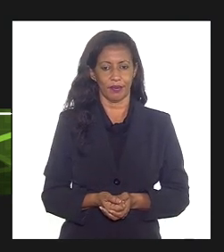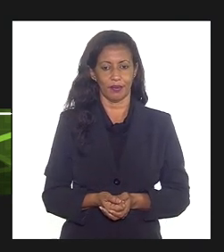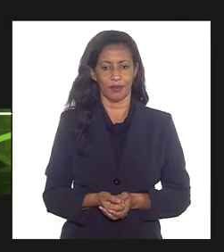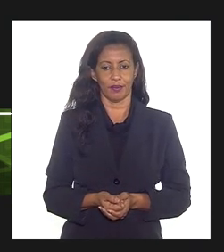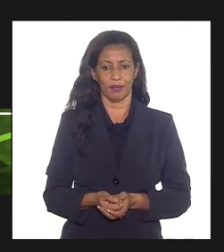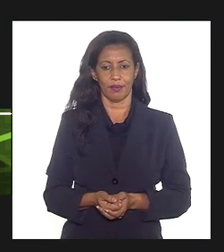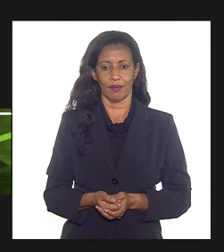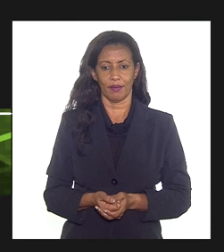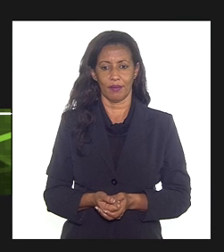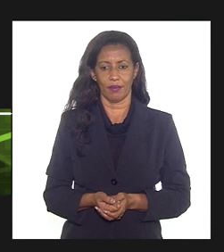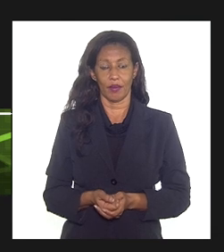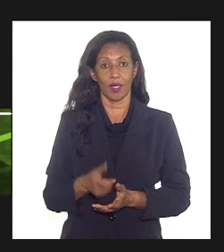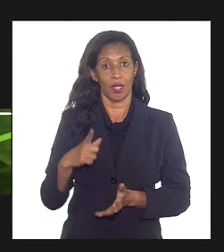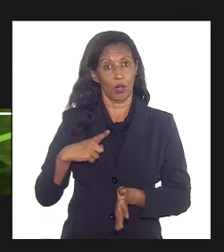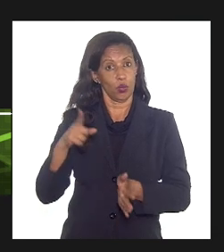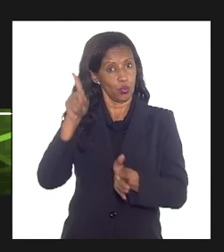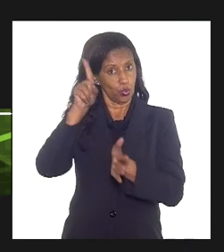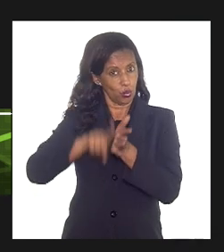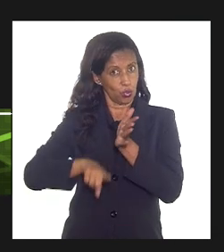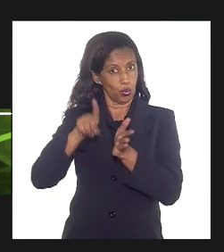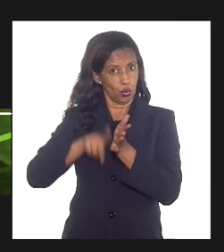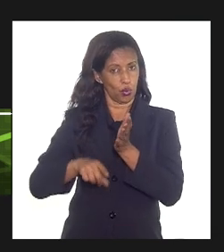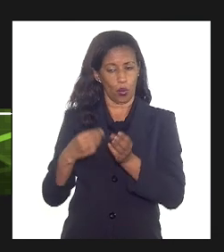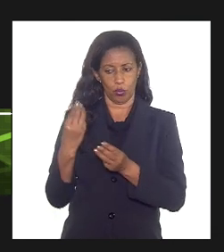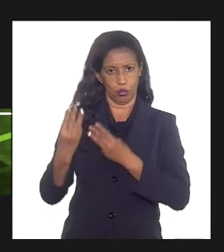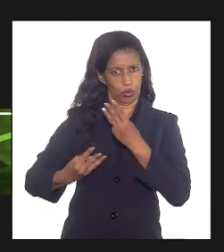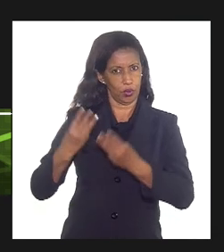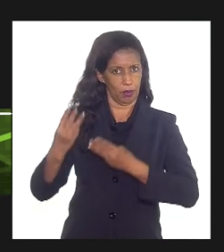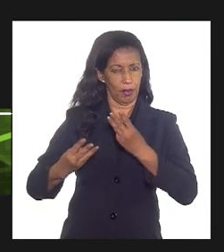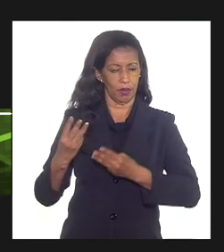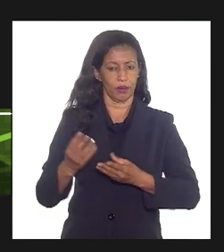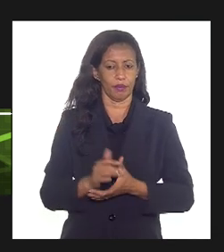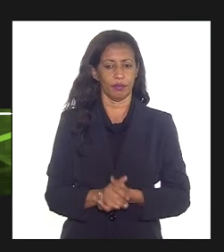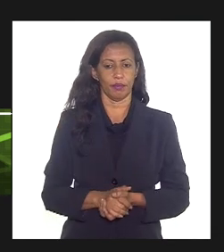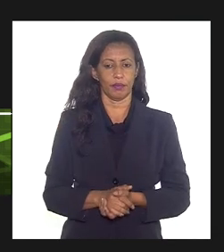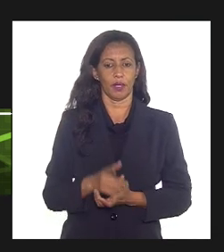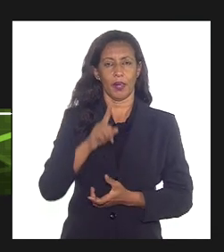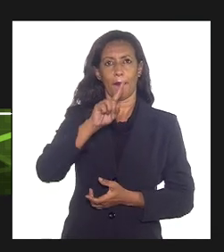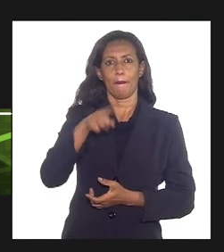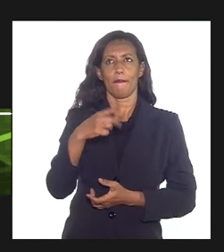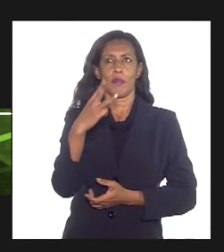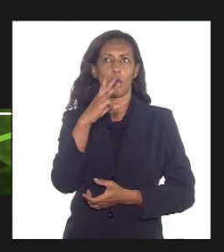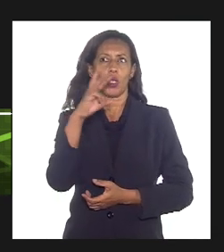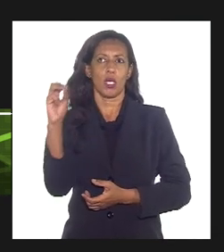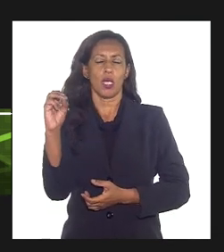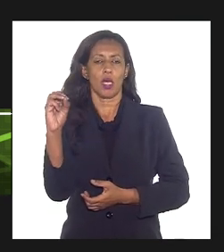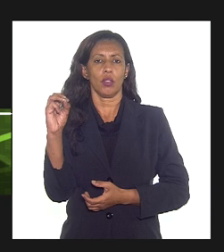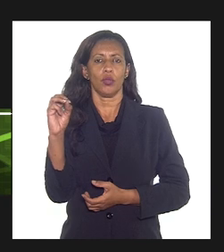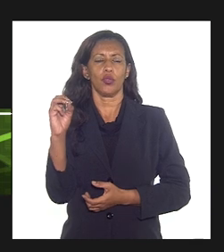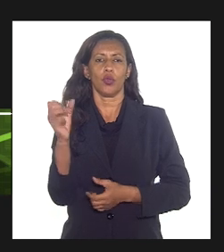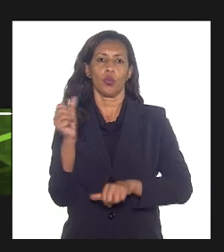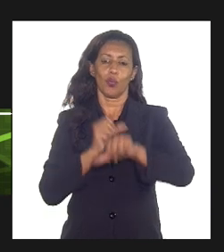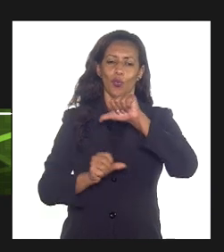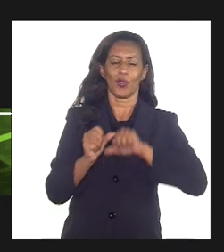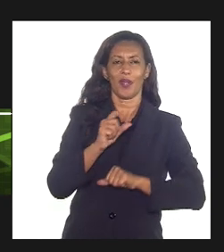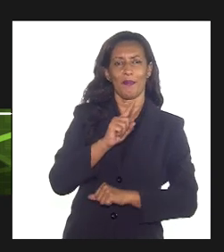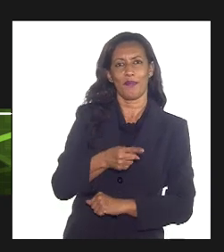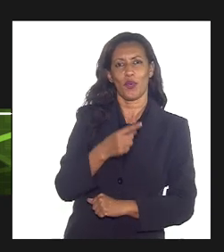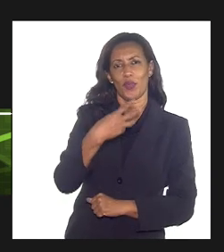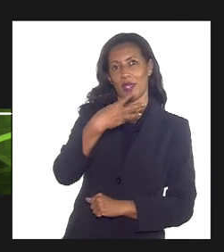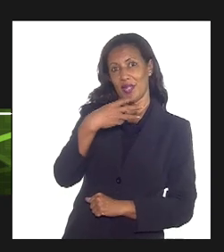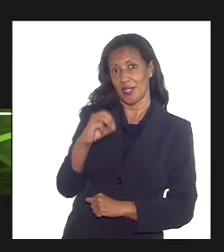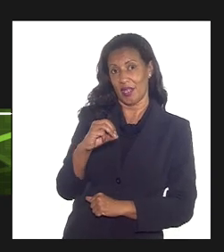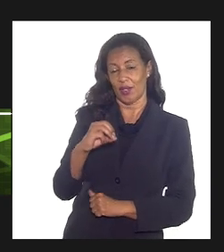o desconto dos 20 trimestres. Então, 1.500 vira 1.300. Nós temos